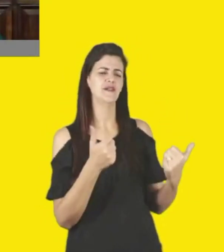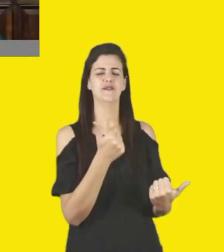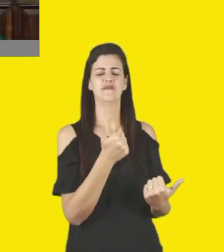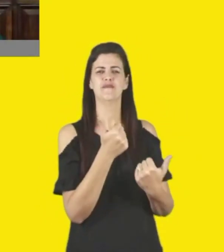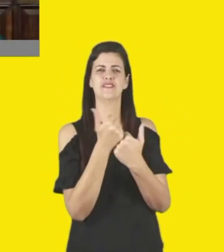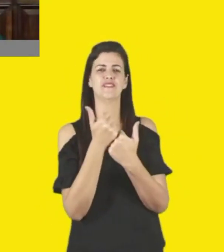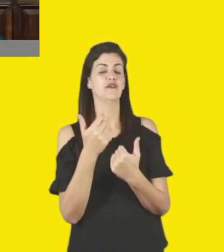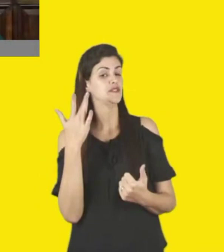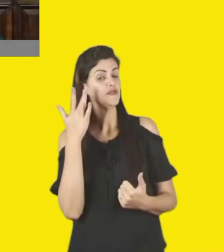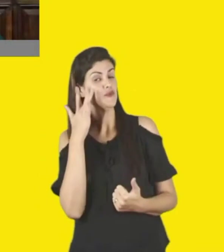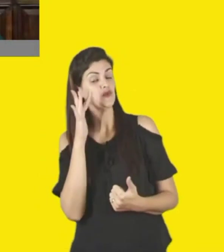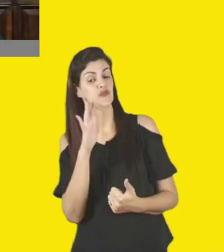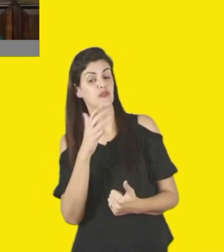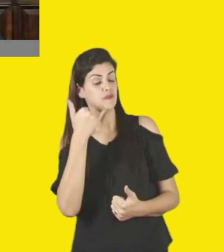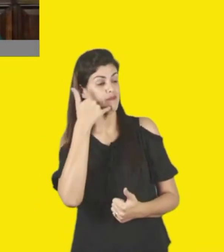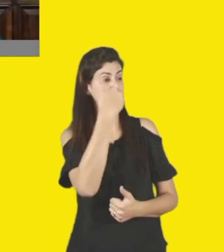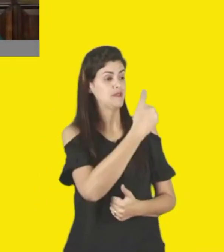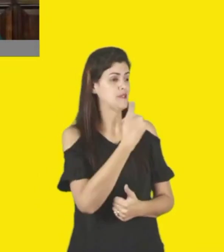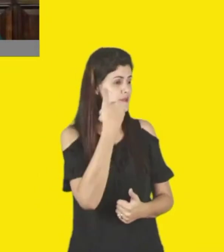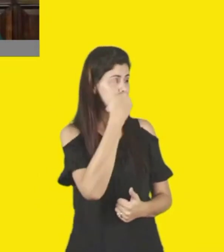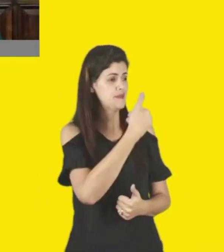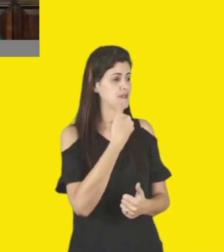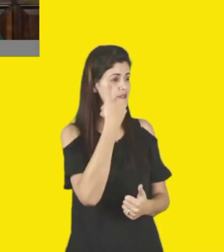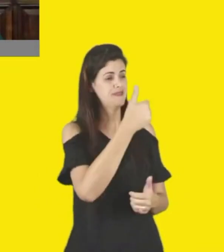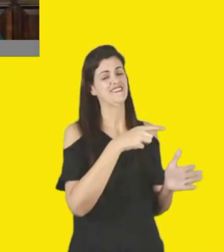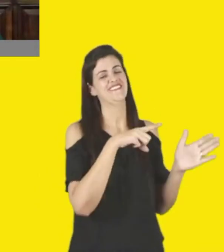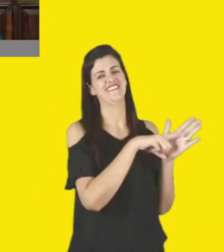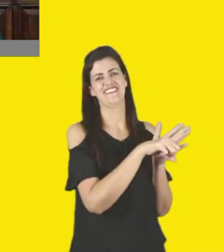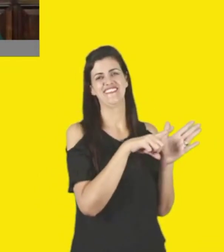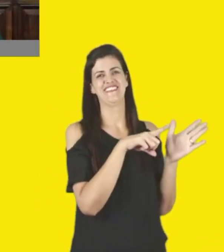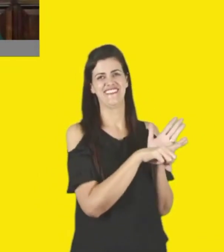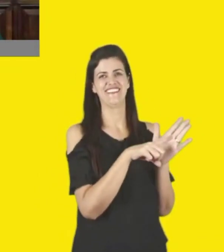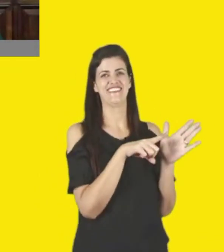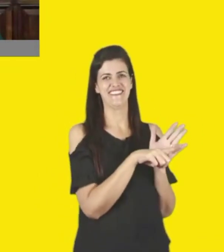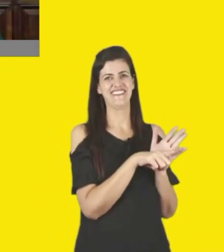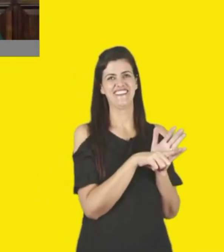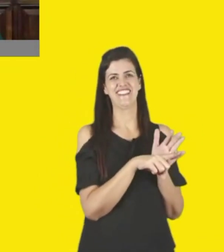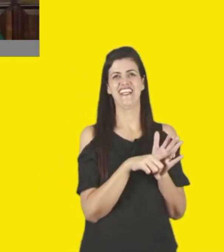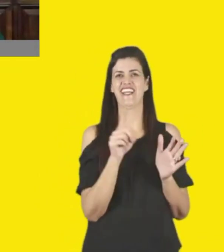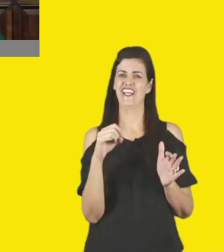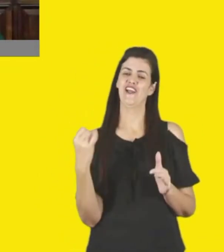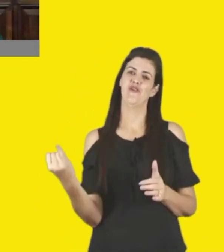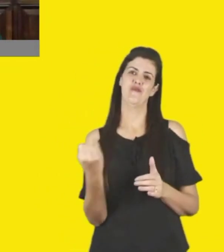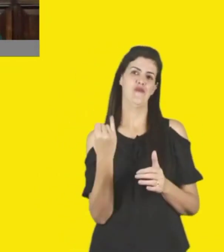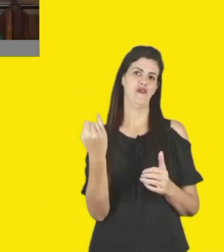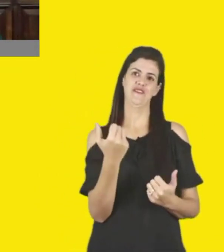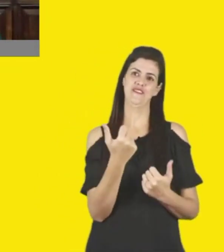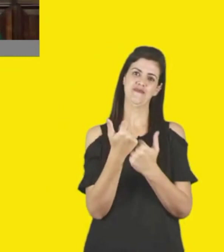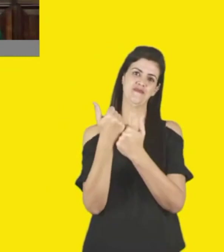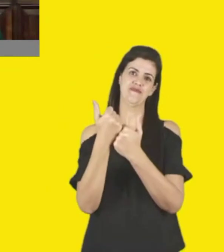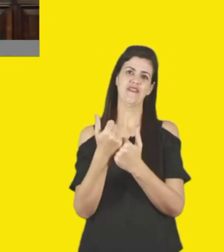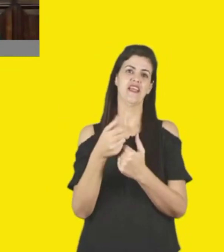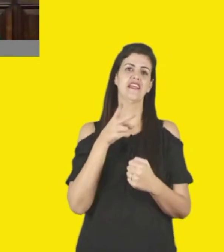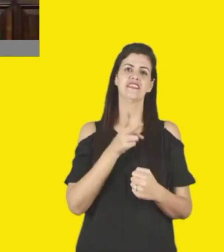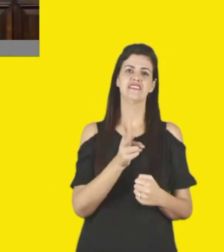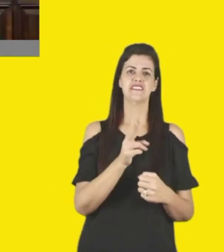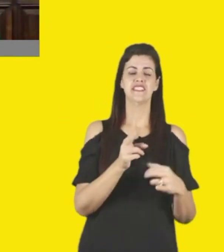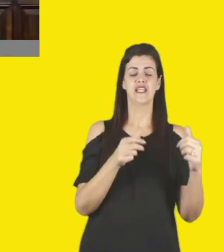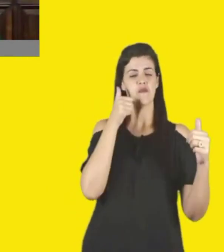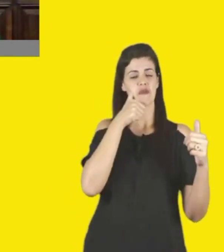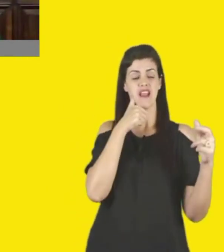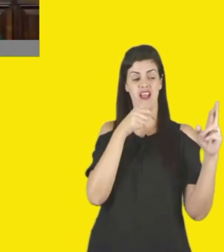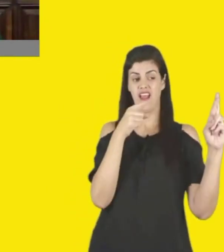não sabem o quanto eu ligo e pergunto coisas à Rosana, porque ela me ensina todos os dias, né,